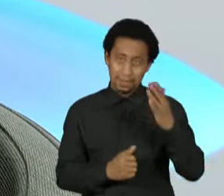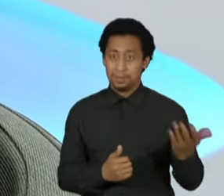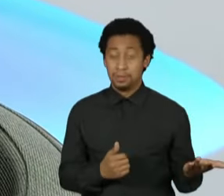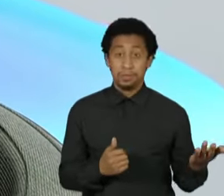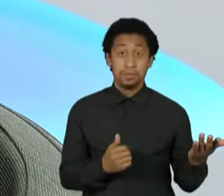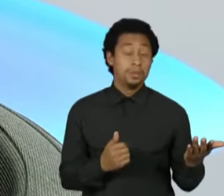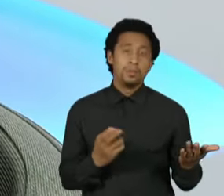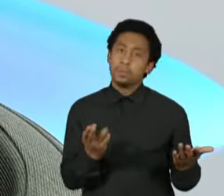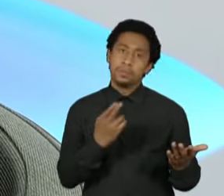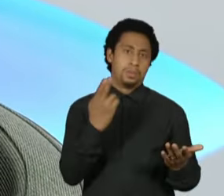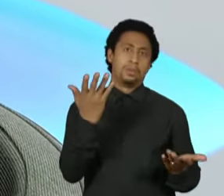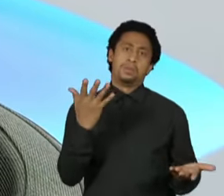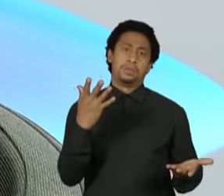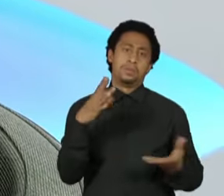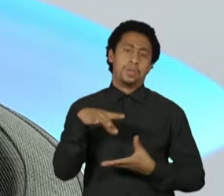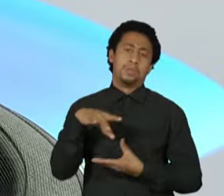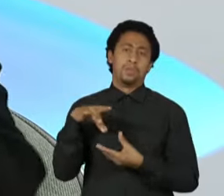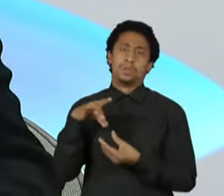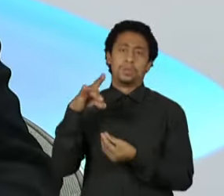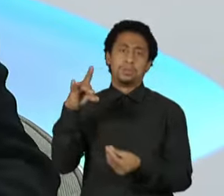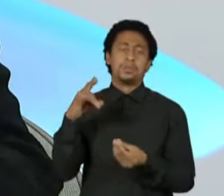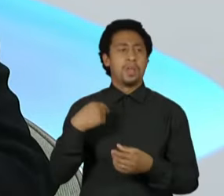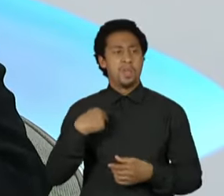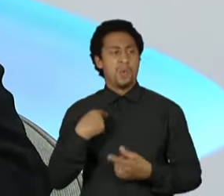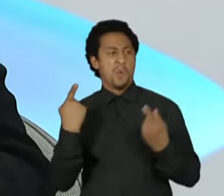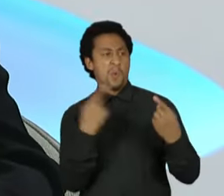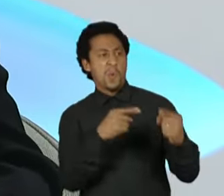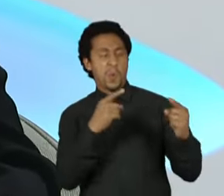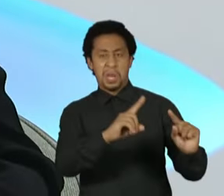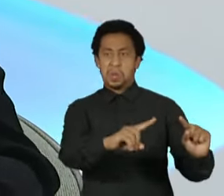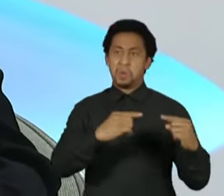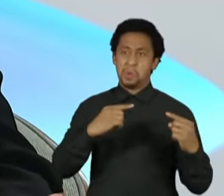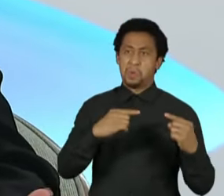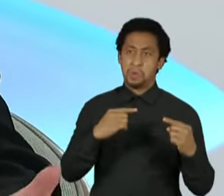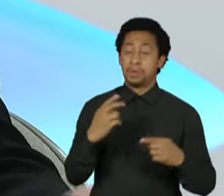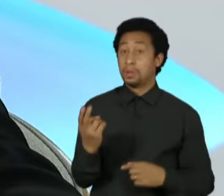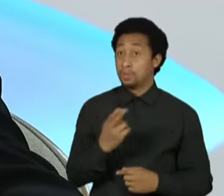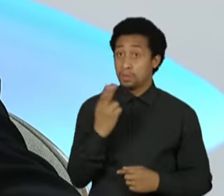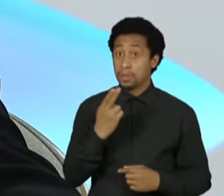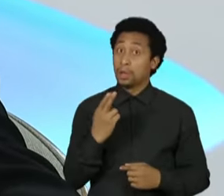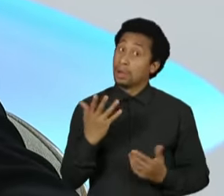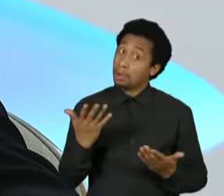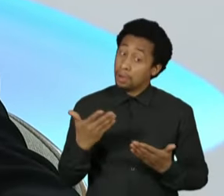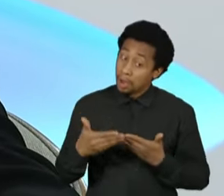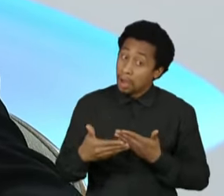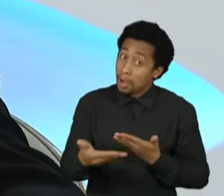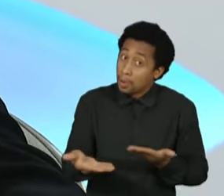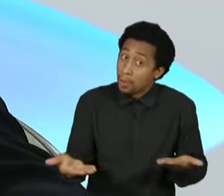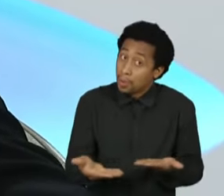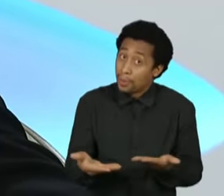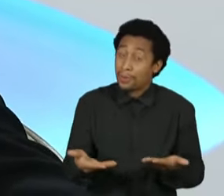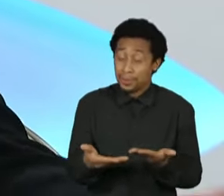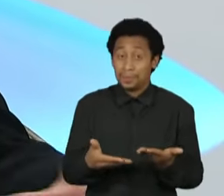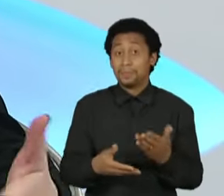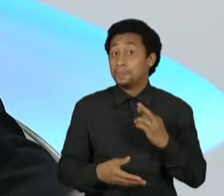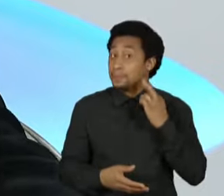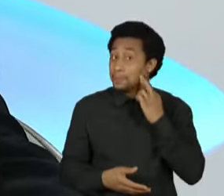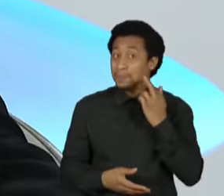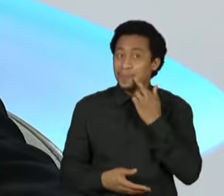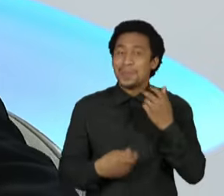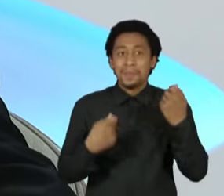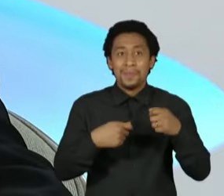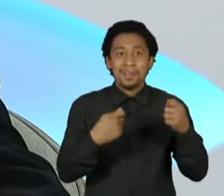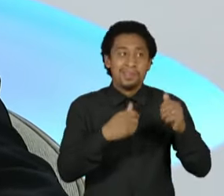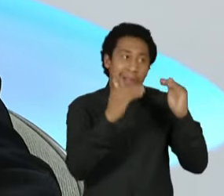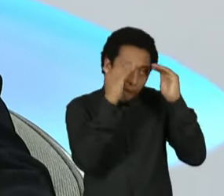poderes, onde um pode... subjugar o outro. Agora, infelizmente, o presidente do Congresso está tendo que pagar a conta para o presidente da República. Então,